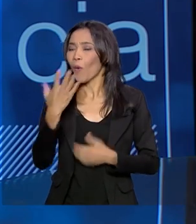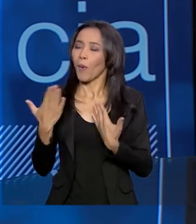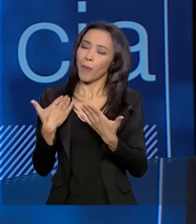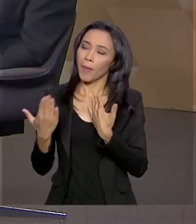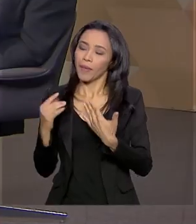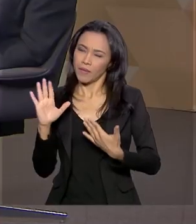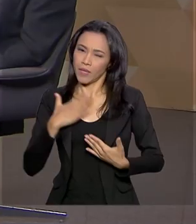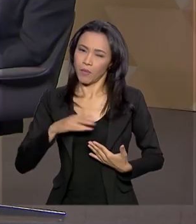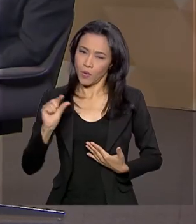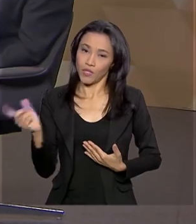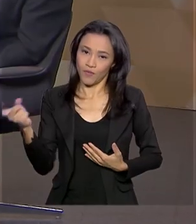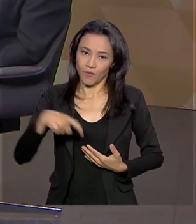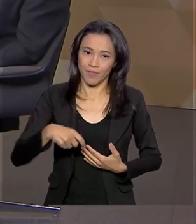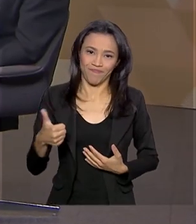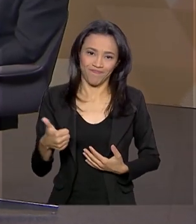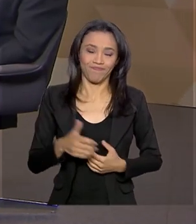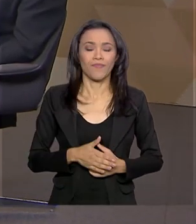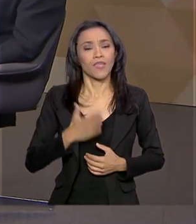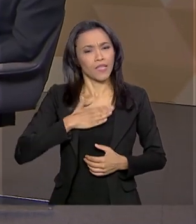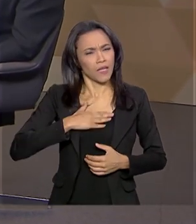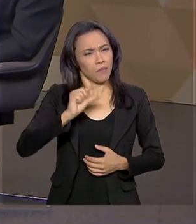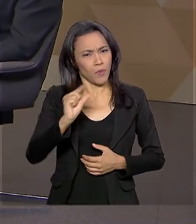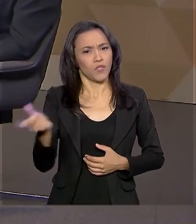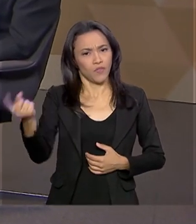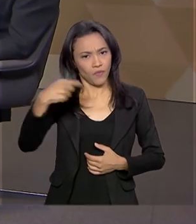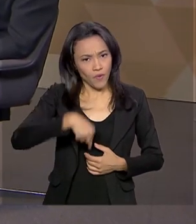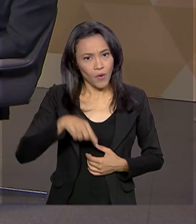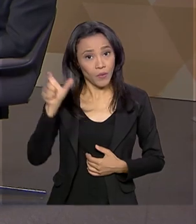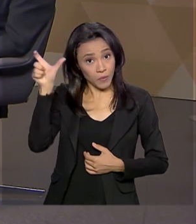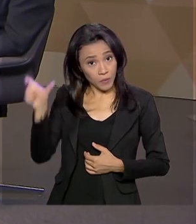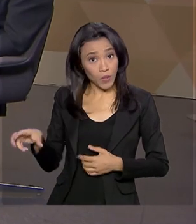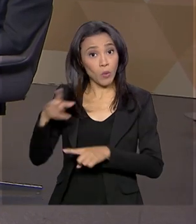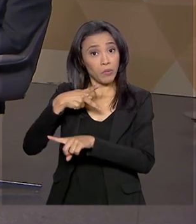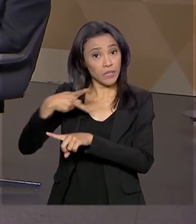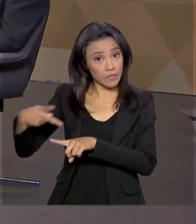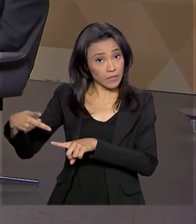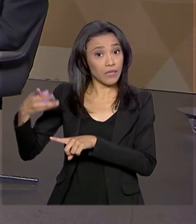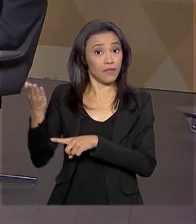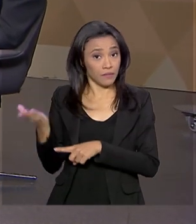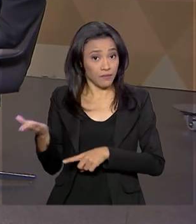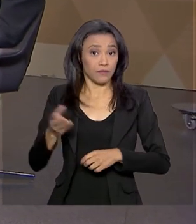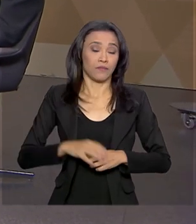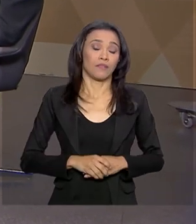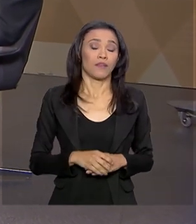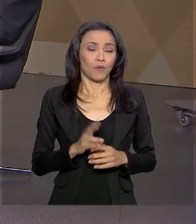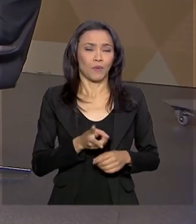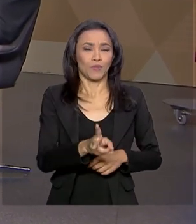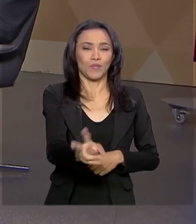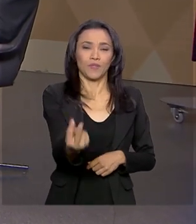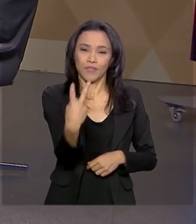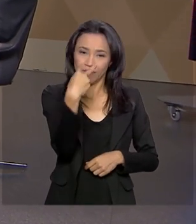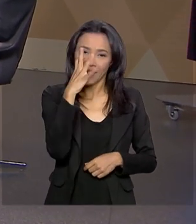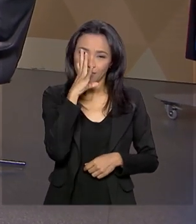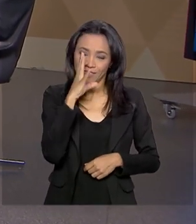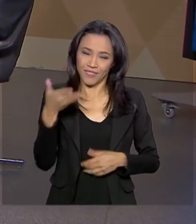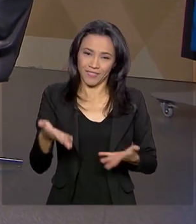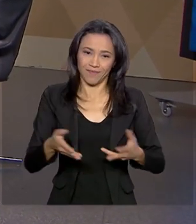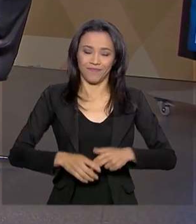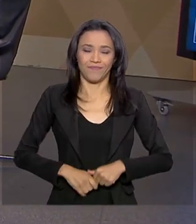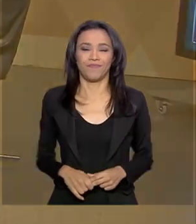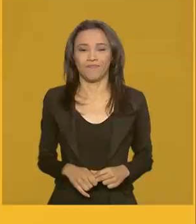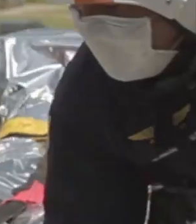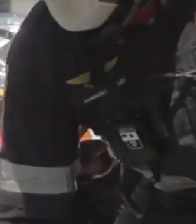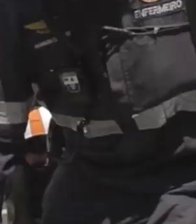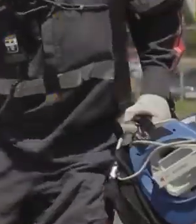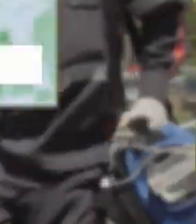volta daqui a pouco. Em instância, volto com o presidente da CAPES, Anderson Correia. Continue acompanhando o Brasil em Pauta.